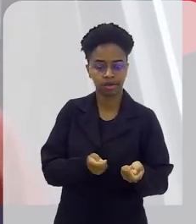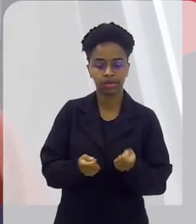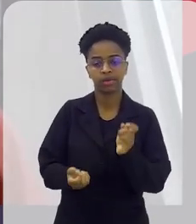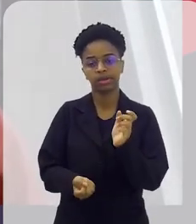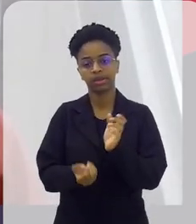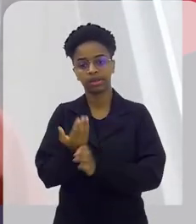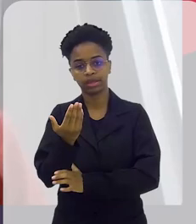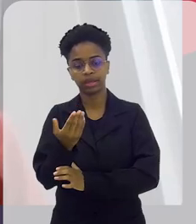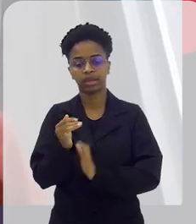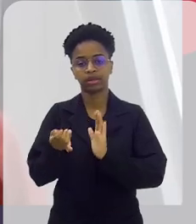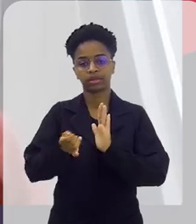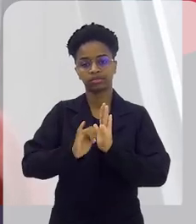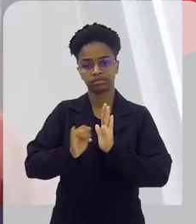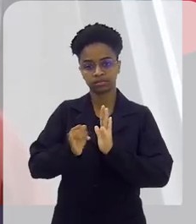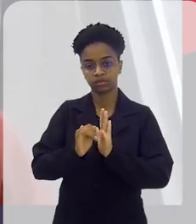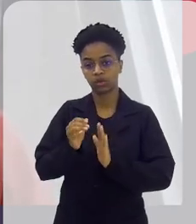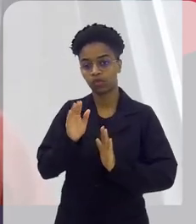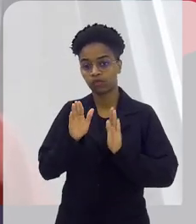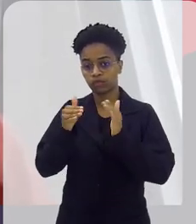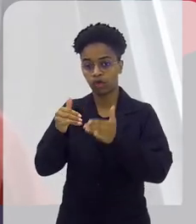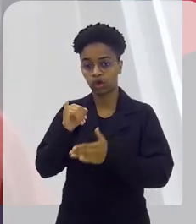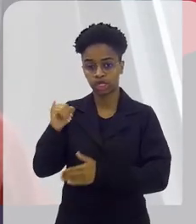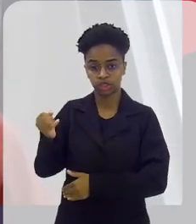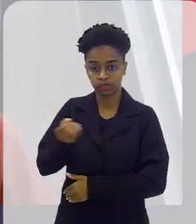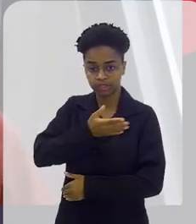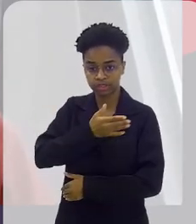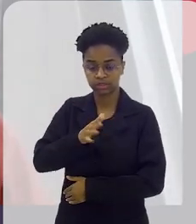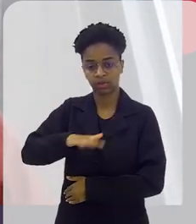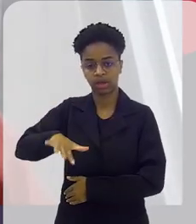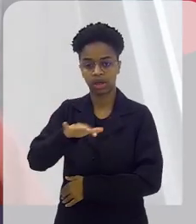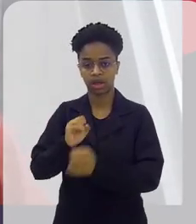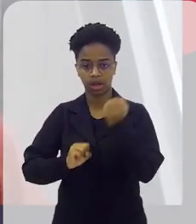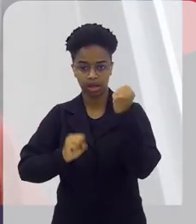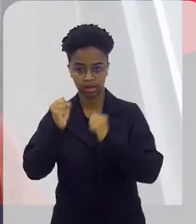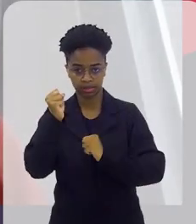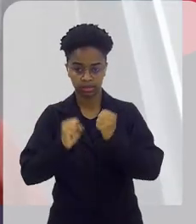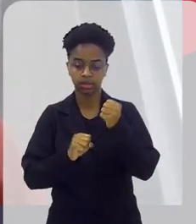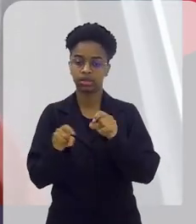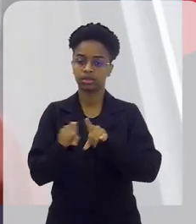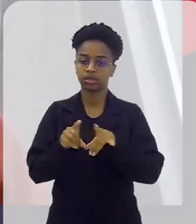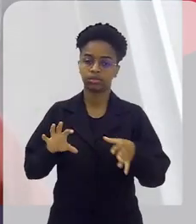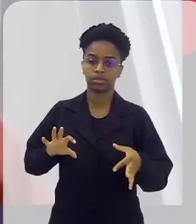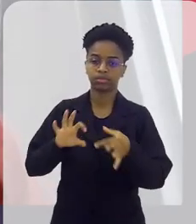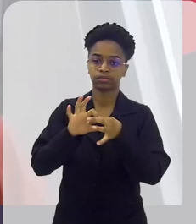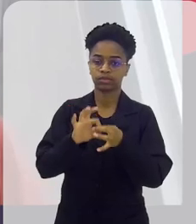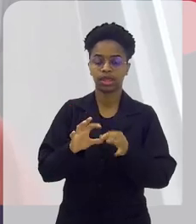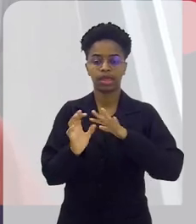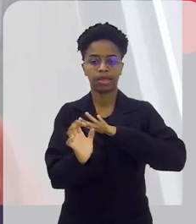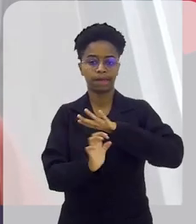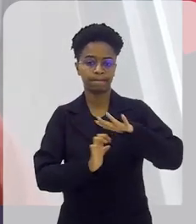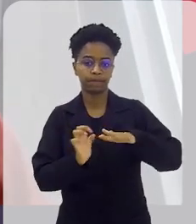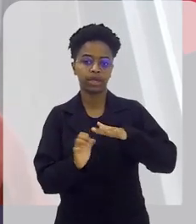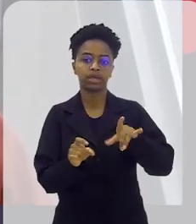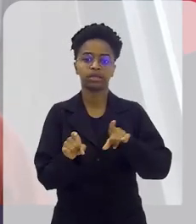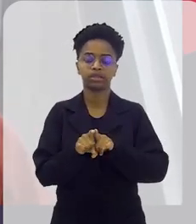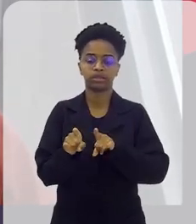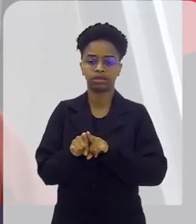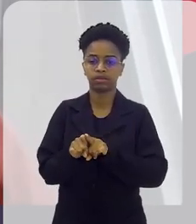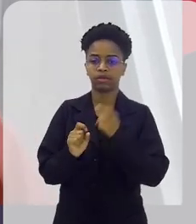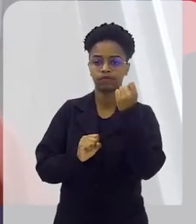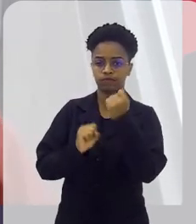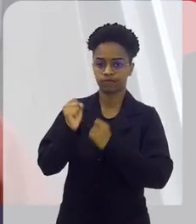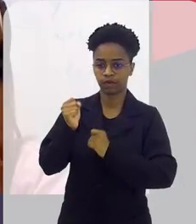desenvolve um edital de inovação voltado para a indústria, com parceria com startup, uma indústria